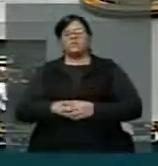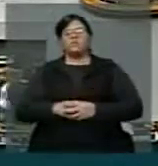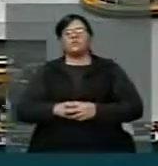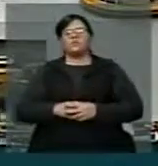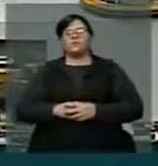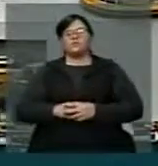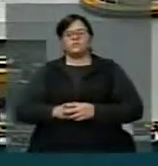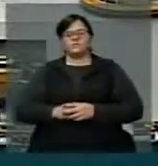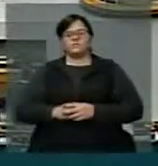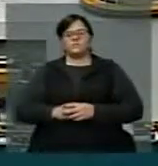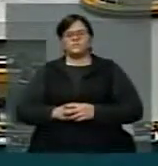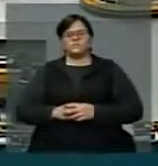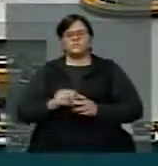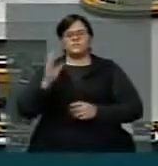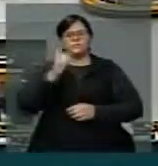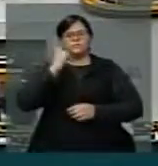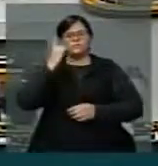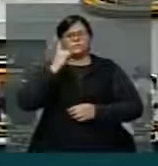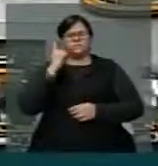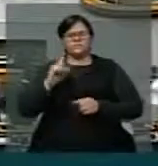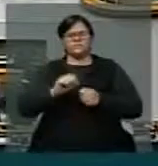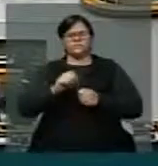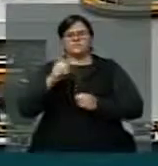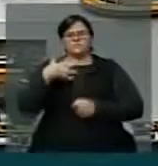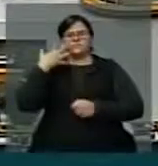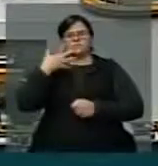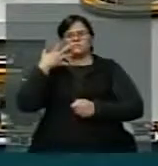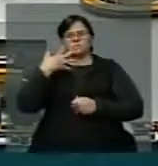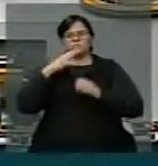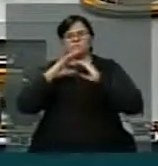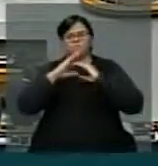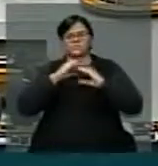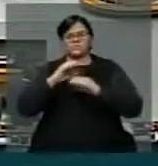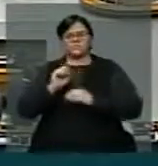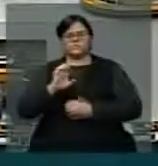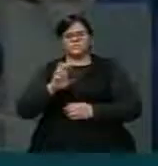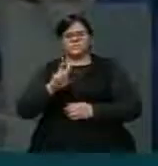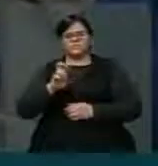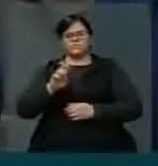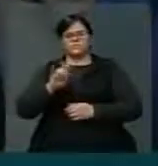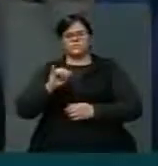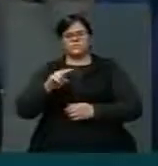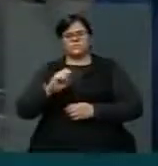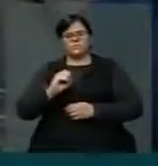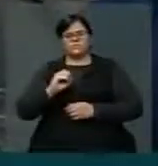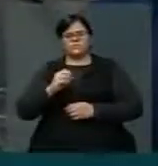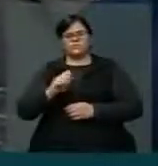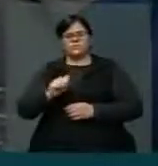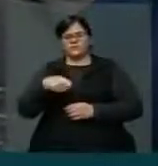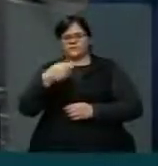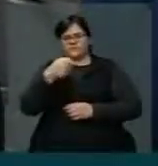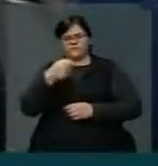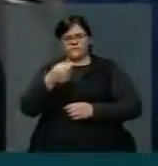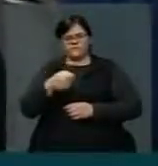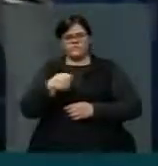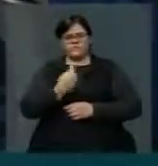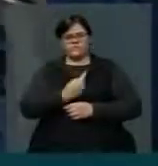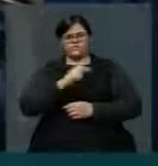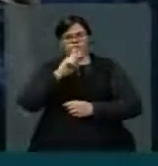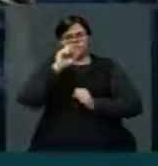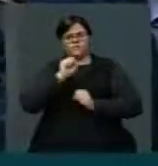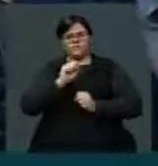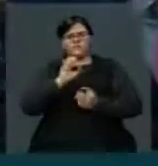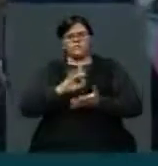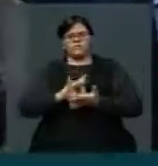Senado, Carlos. Os deputados então fazem seus breves comunicados, Severino e Ninho. A força da democracia, a força,